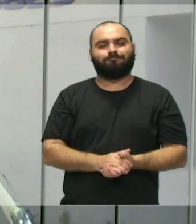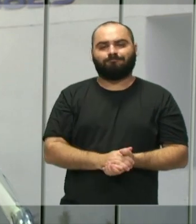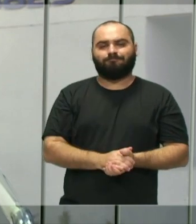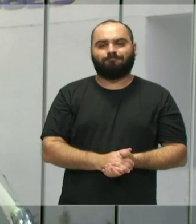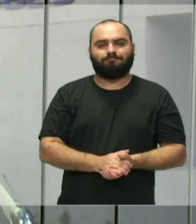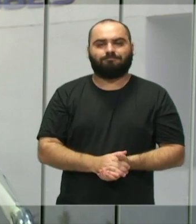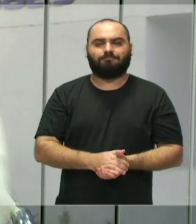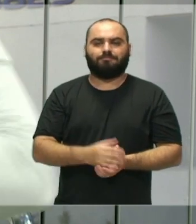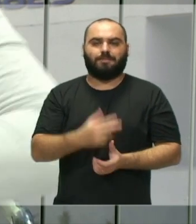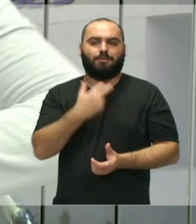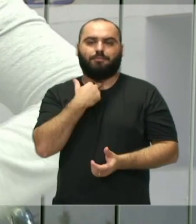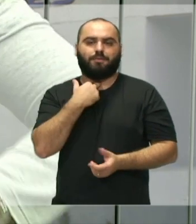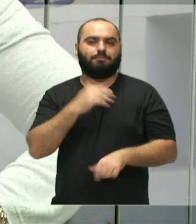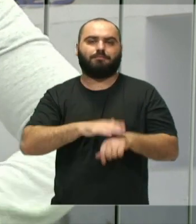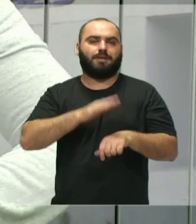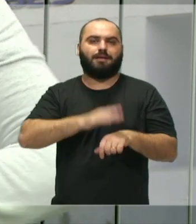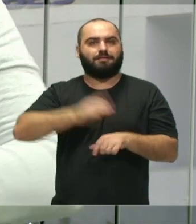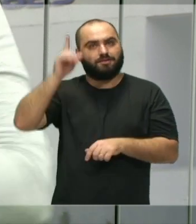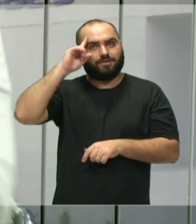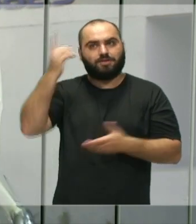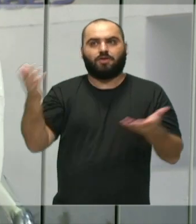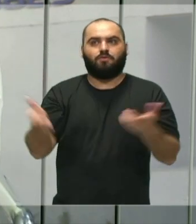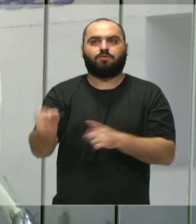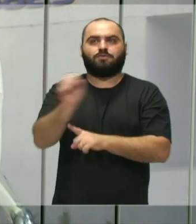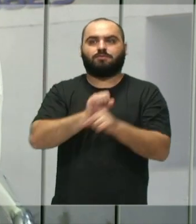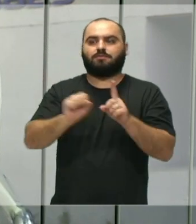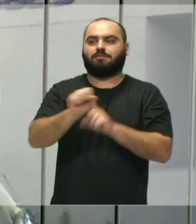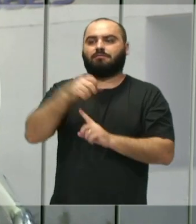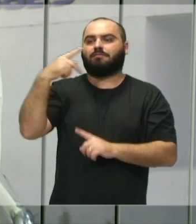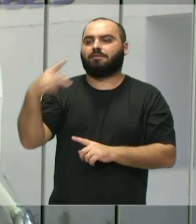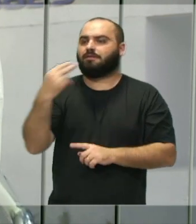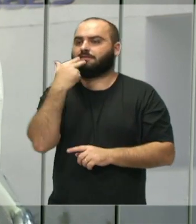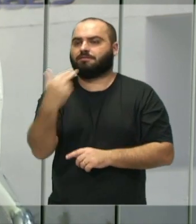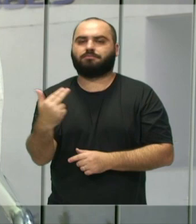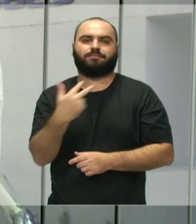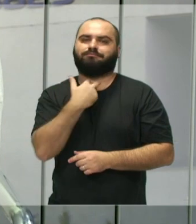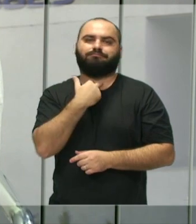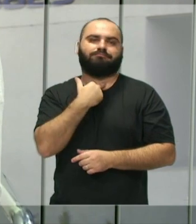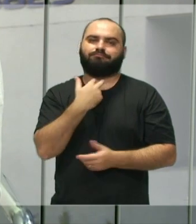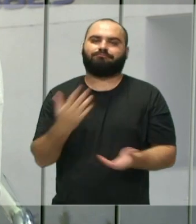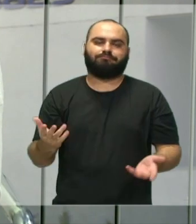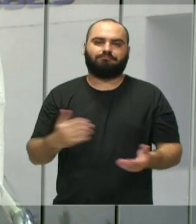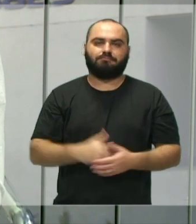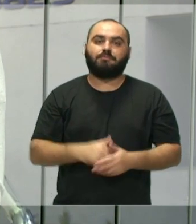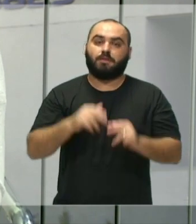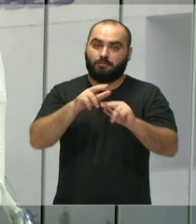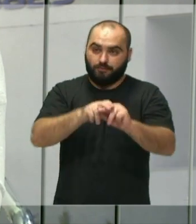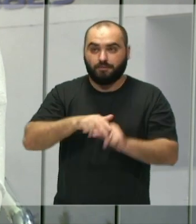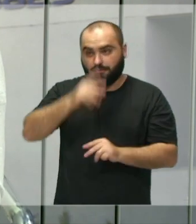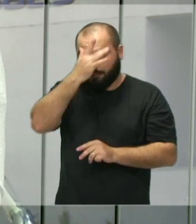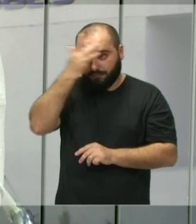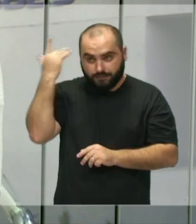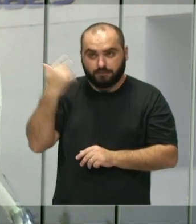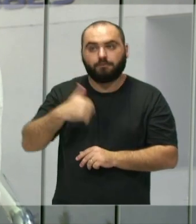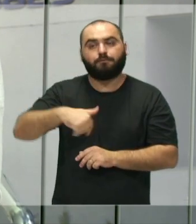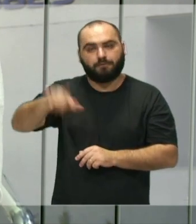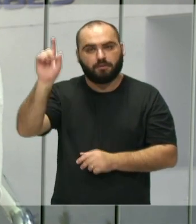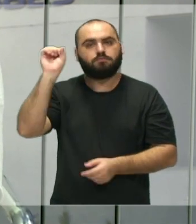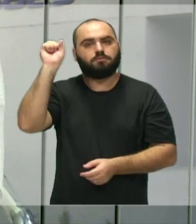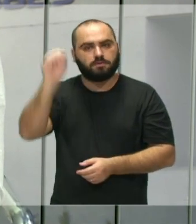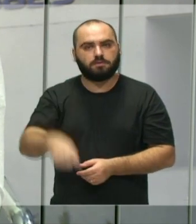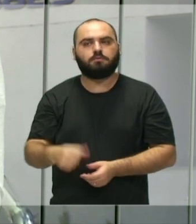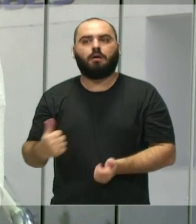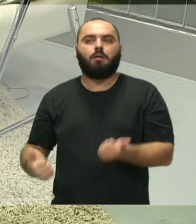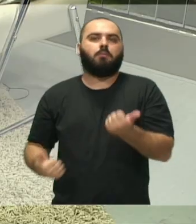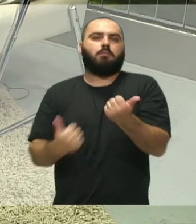Isso não cabe mais. Não cabe em nossos dias, não cabe com... Não cabe mais. Então, as pessoas vão se adequar e elas vão receber o